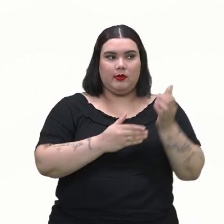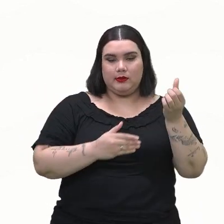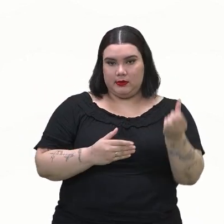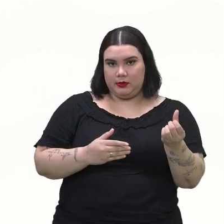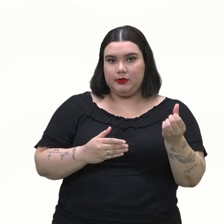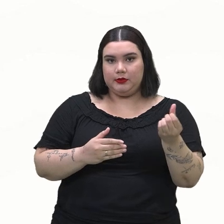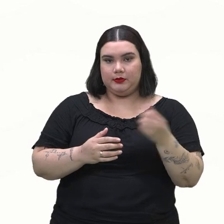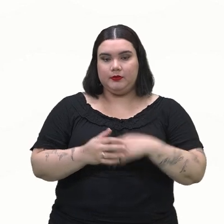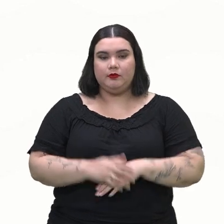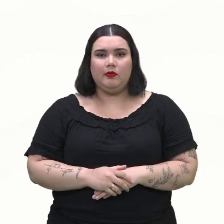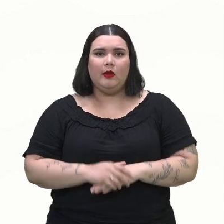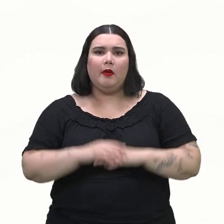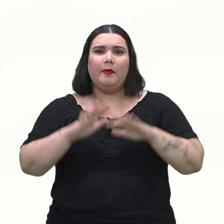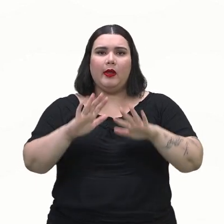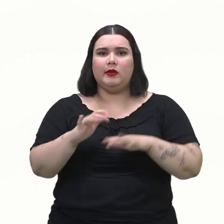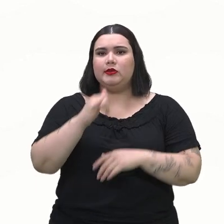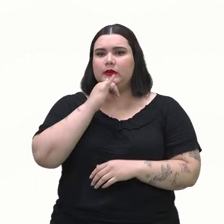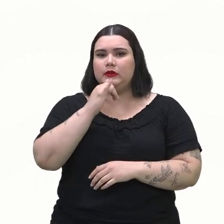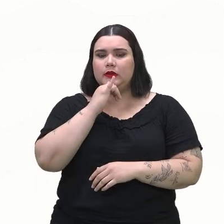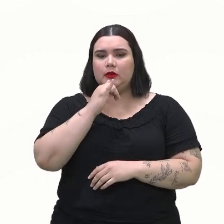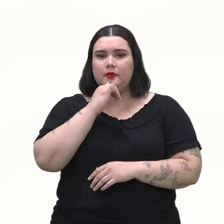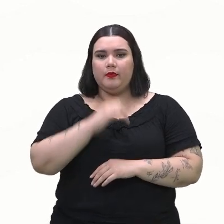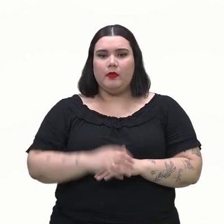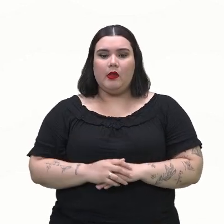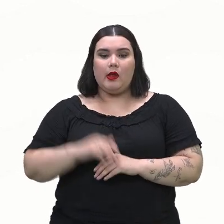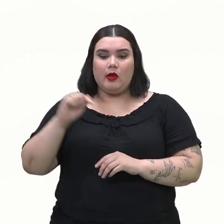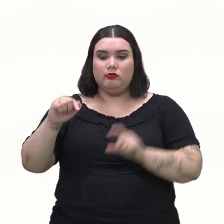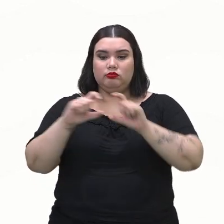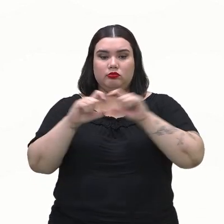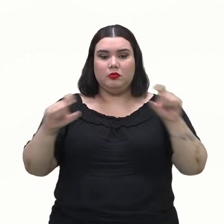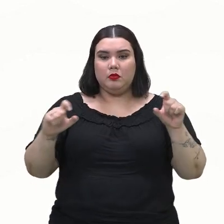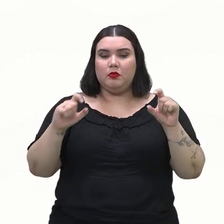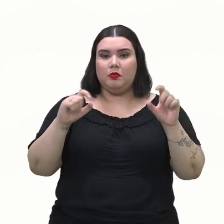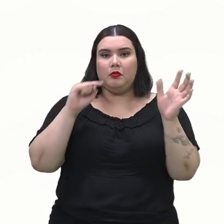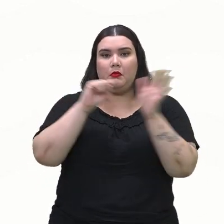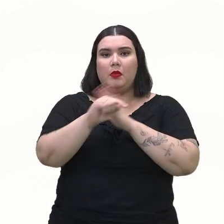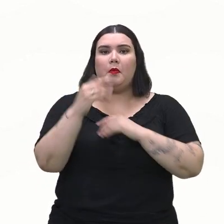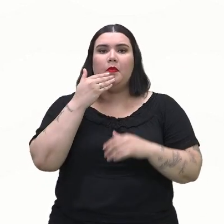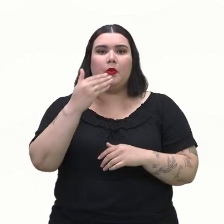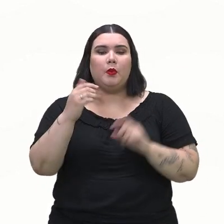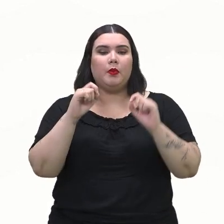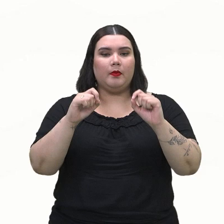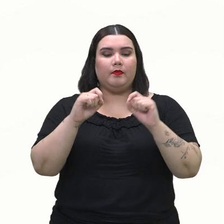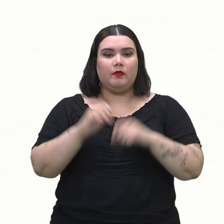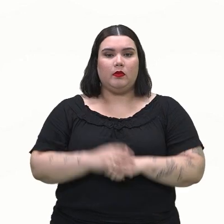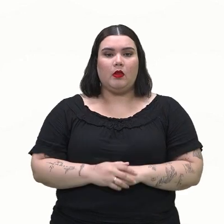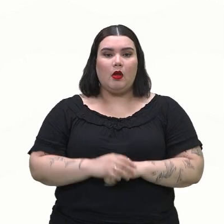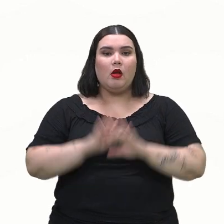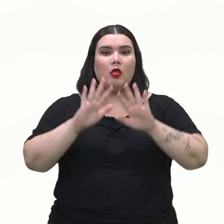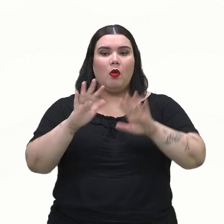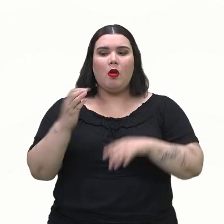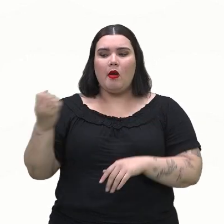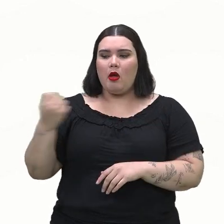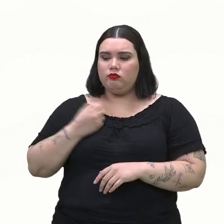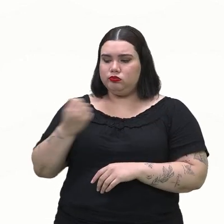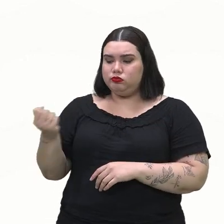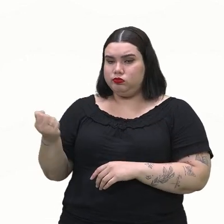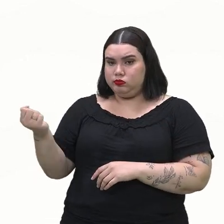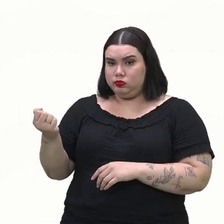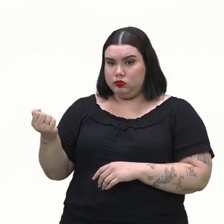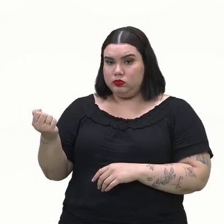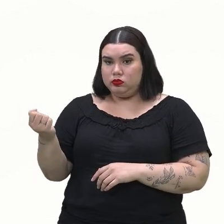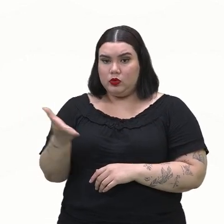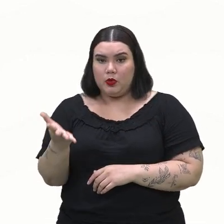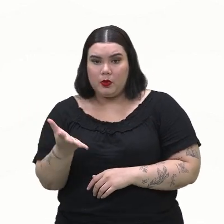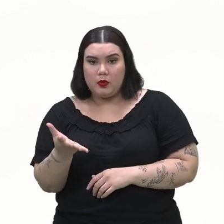Vamos supor que a questão te peça o seguinte. Qual é a chance de, ao lançar um dado, aparecer